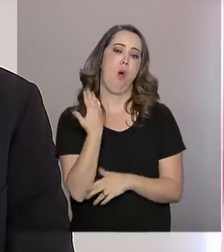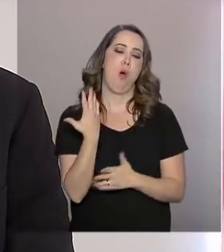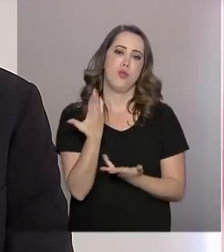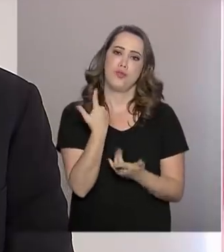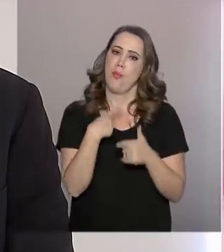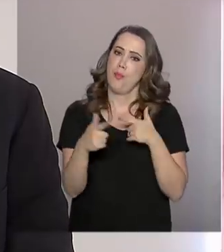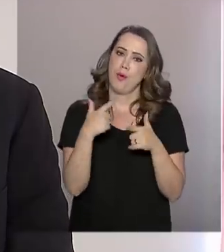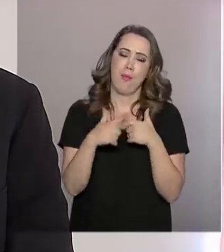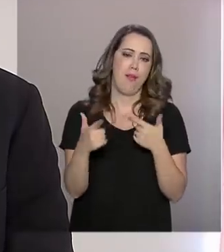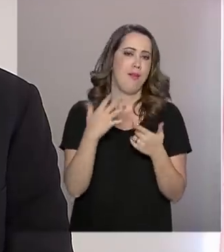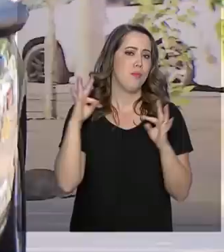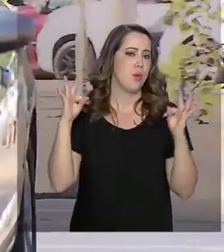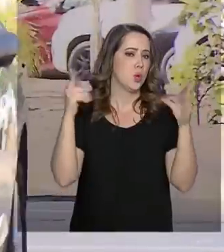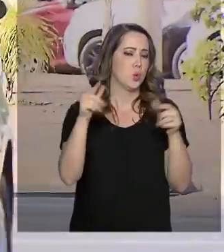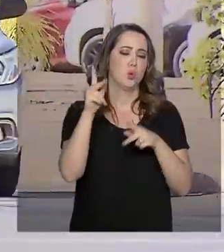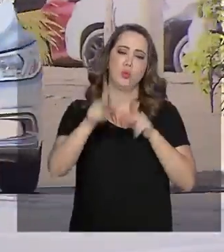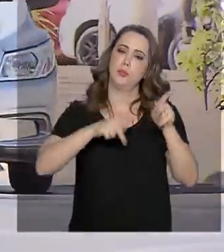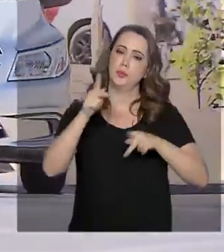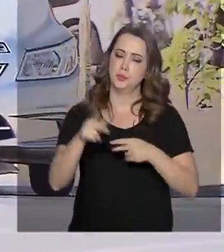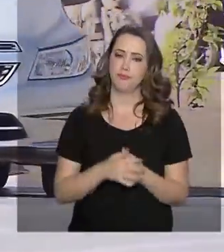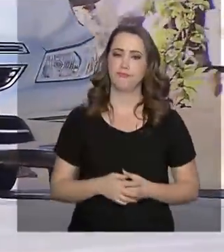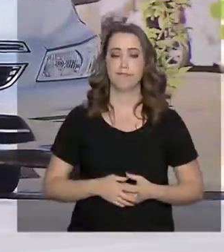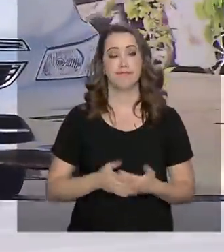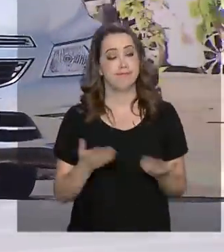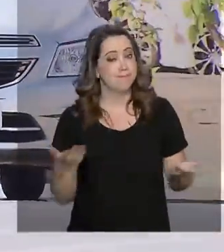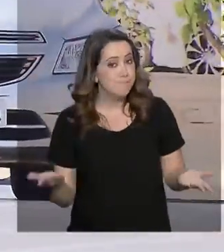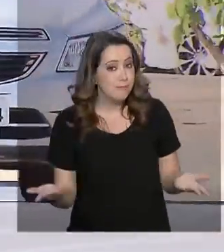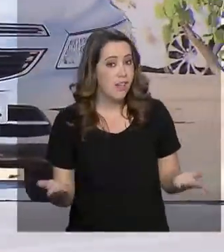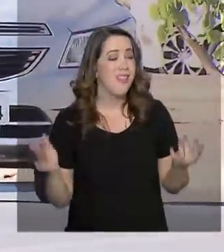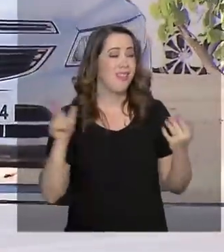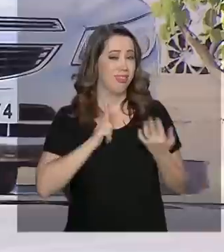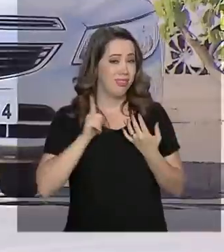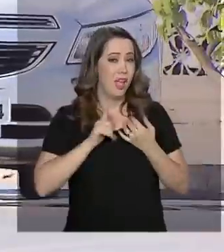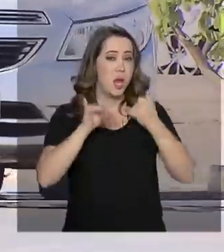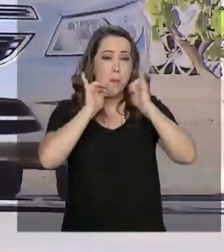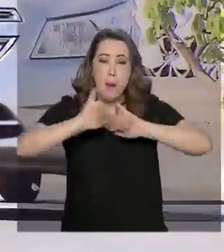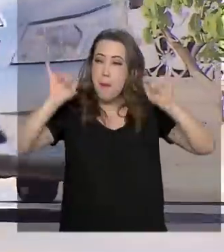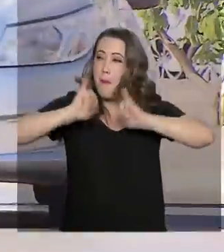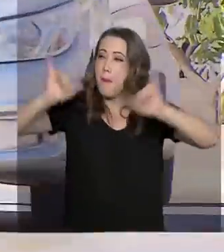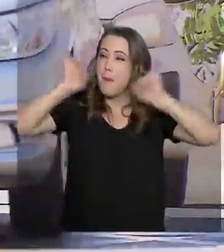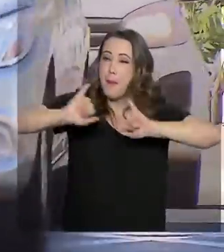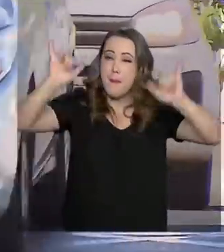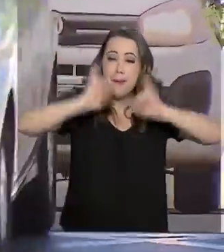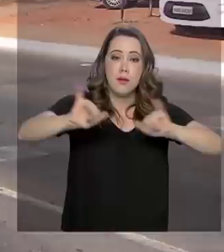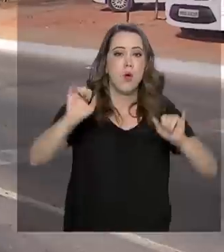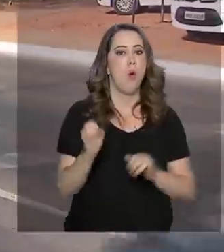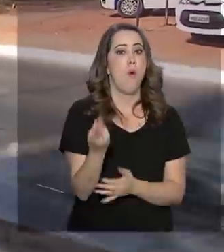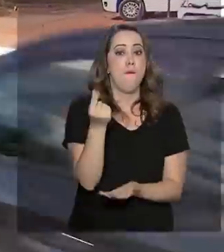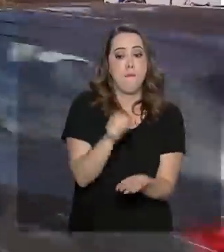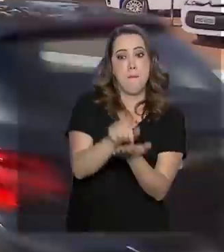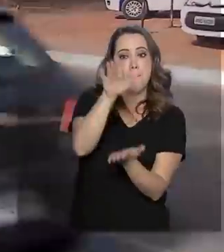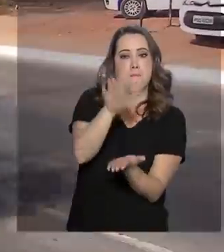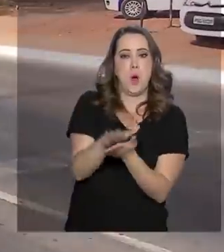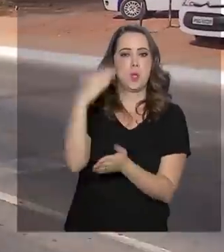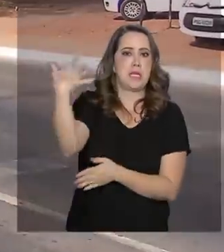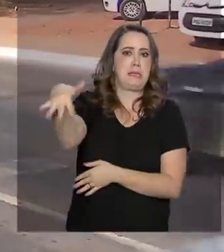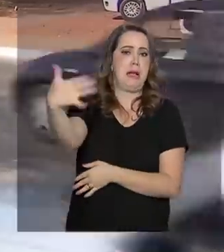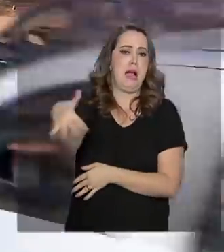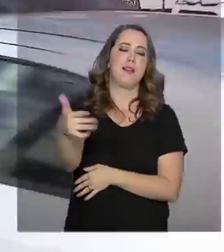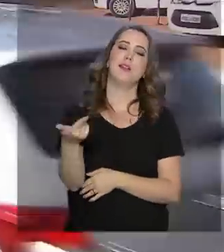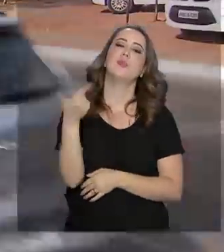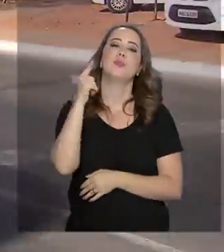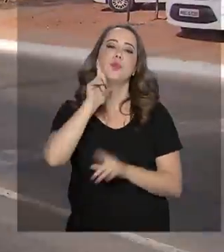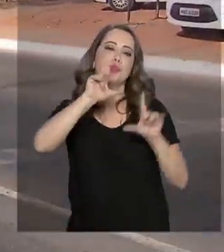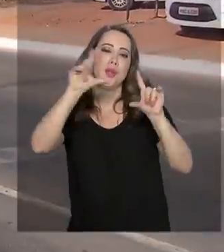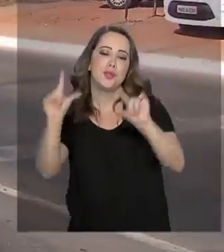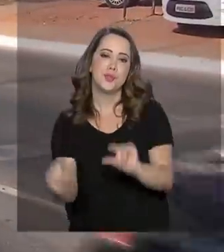irreparáveis para toda a população. Nem as campanhas de conscientização ou o alto valor das multas têm conseguido reduzir